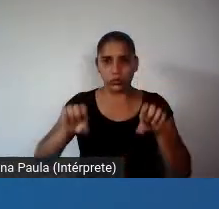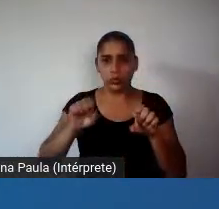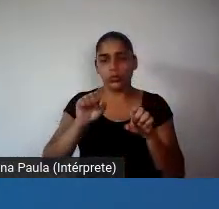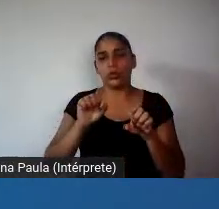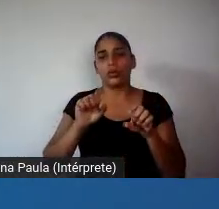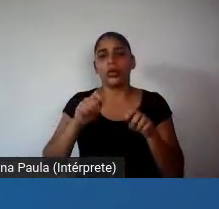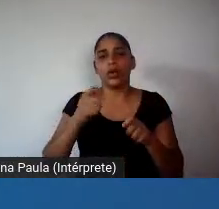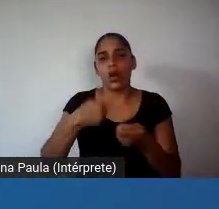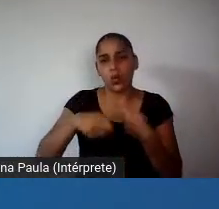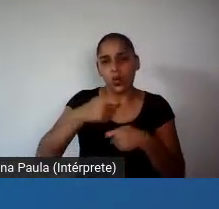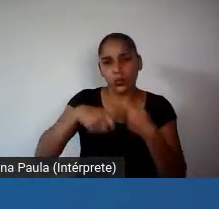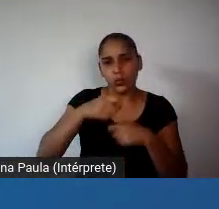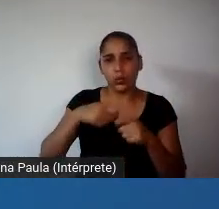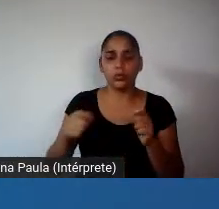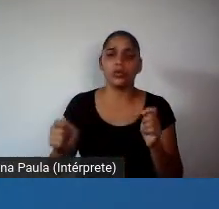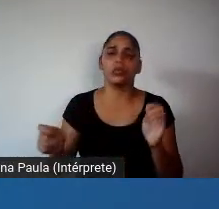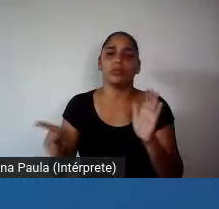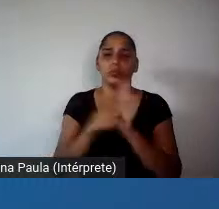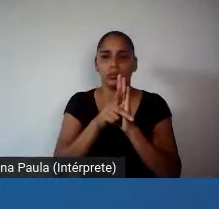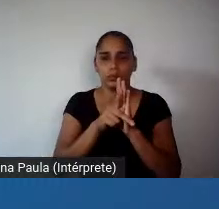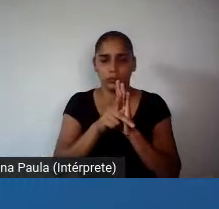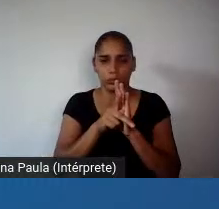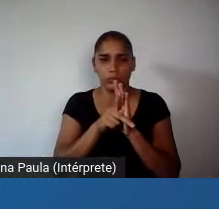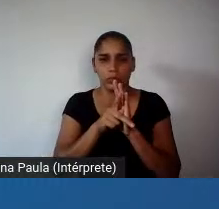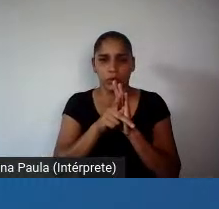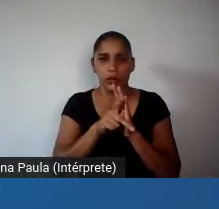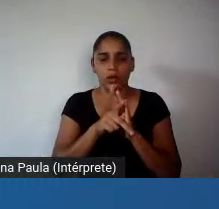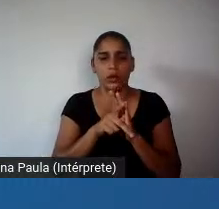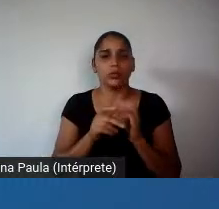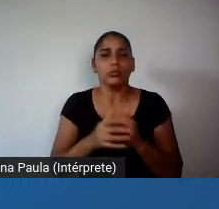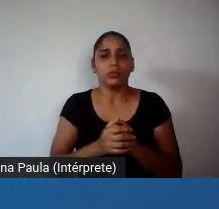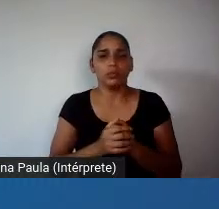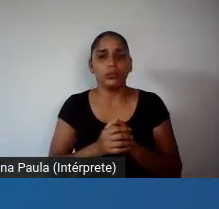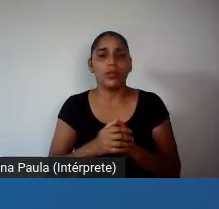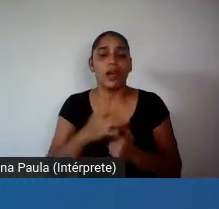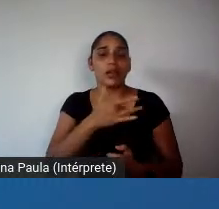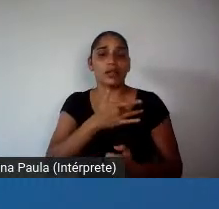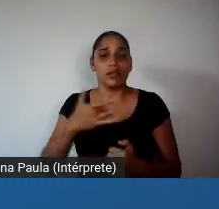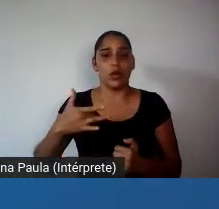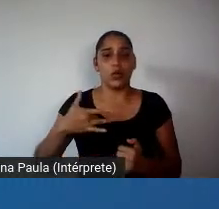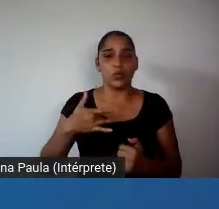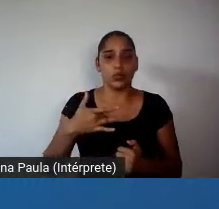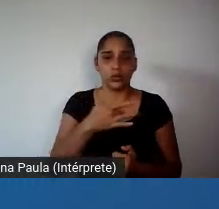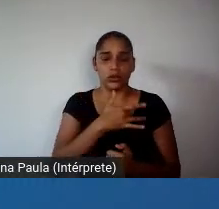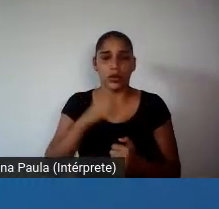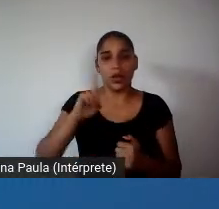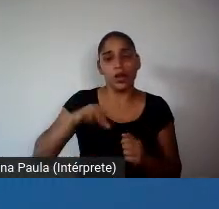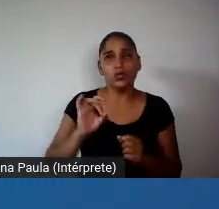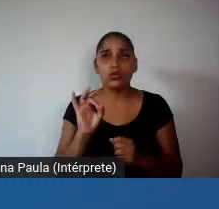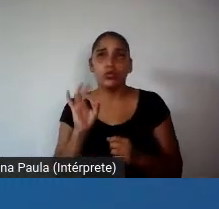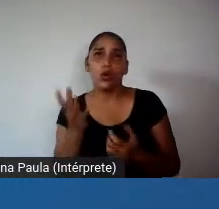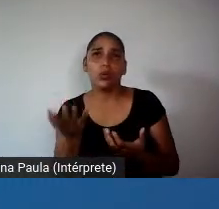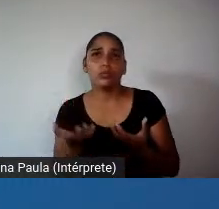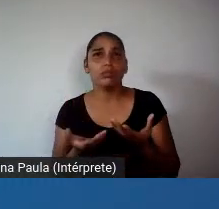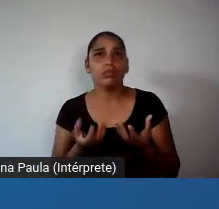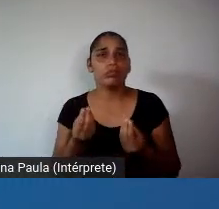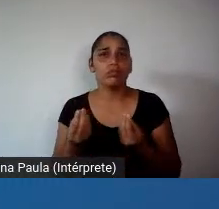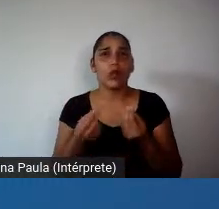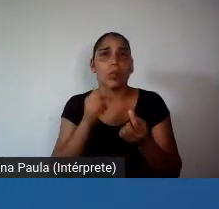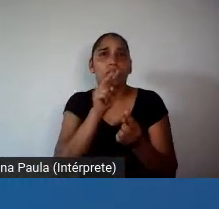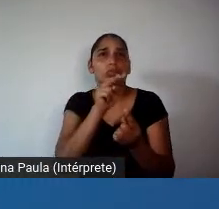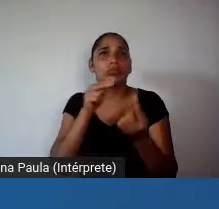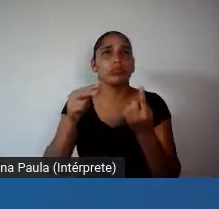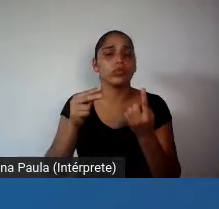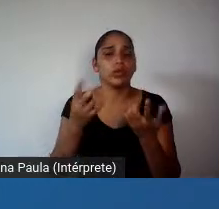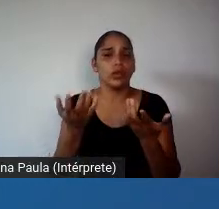a pandemia, ela mostra isso de modo avassalador, ou seja, a saúde, ela não é apenas, né, como naquela visão que foi